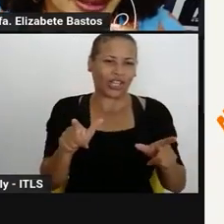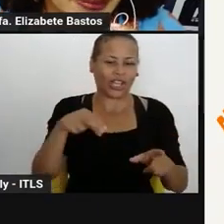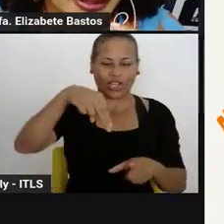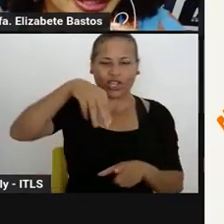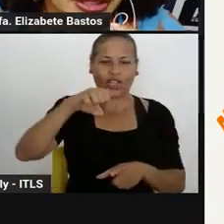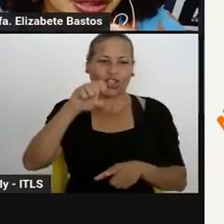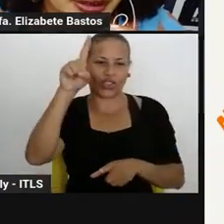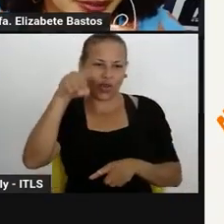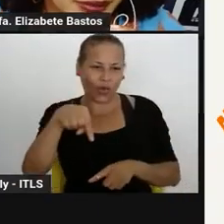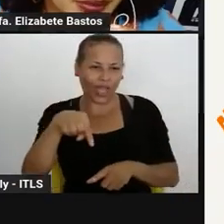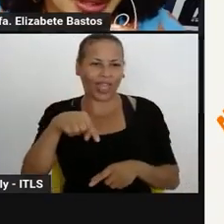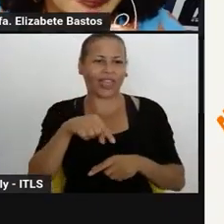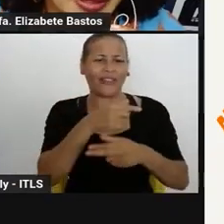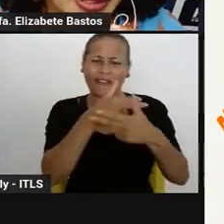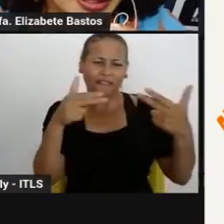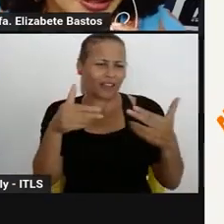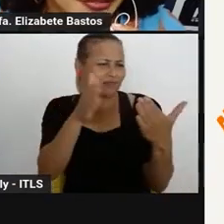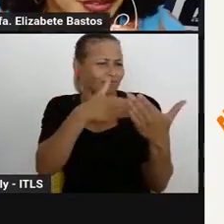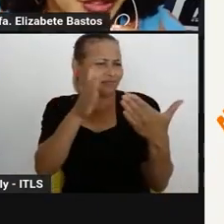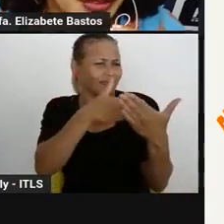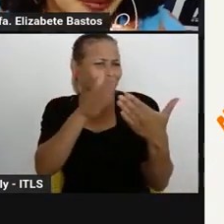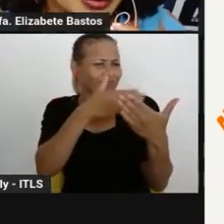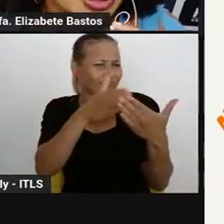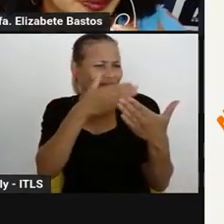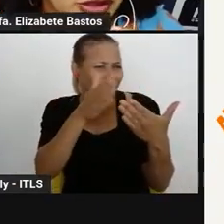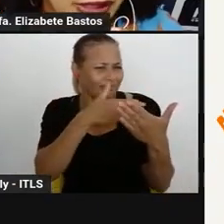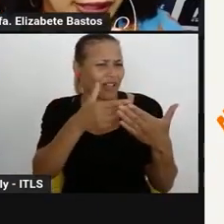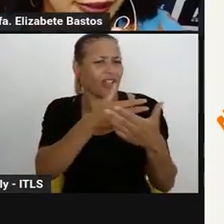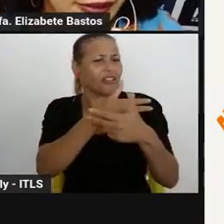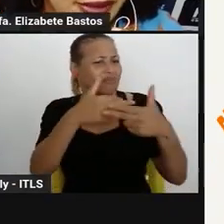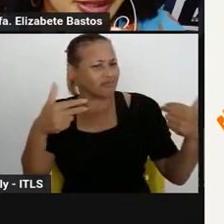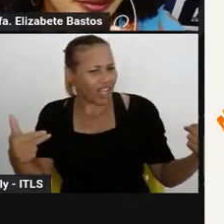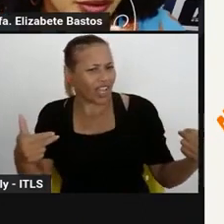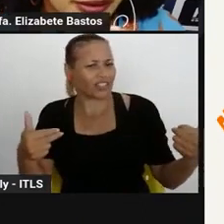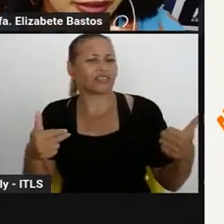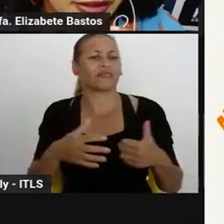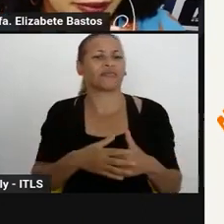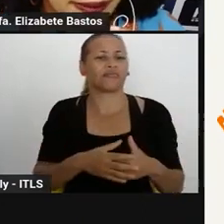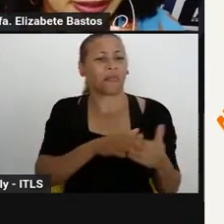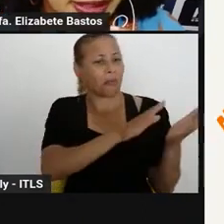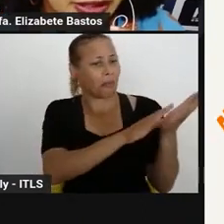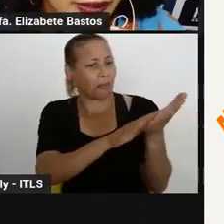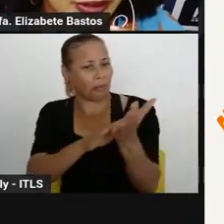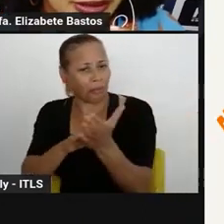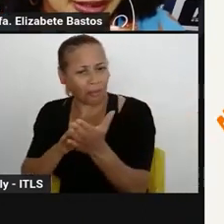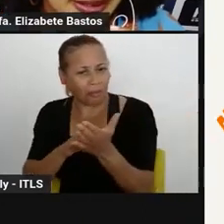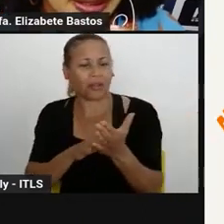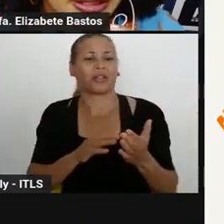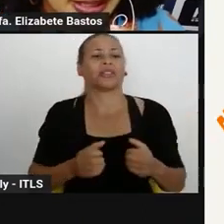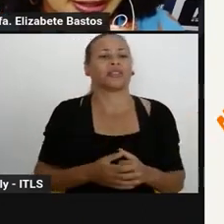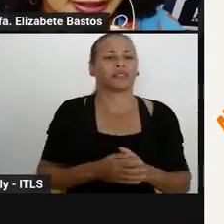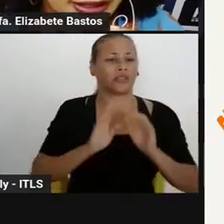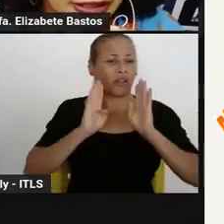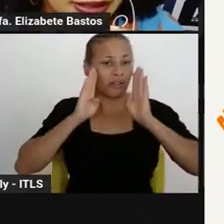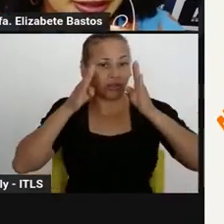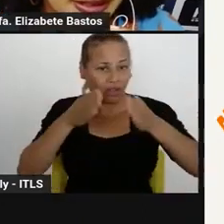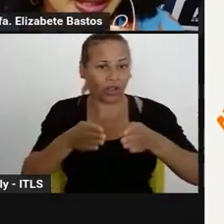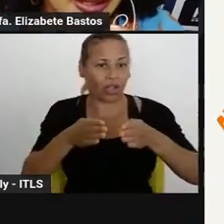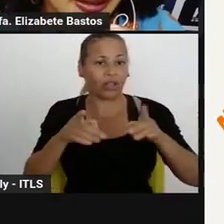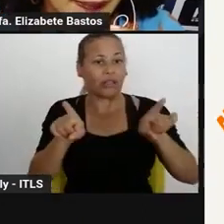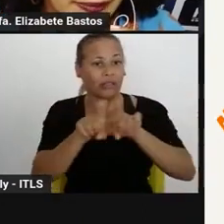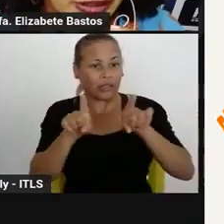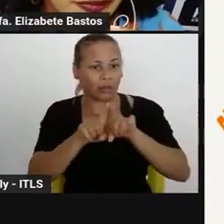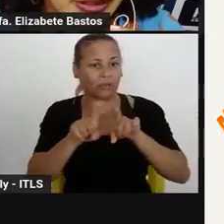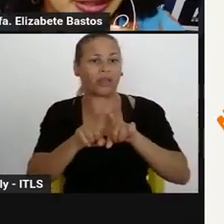Mônica, Banquete de Leitura, Enfim, tiveram muitos projetos voltados também para as questões, né, antirracistas,